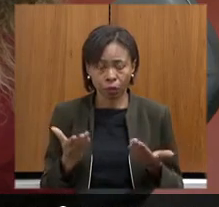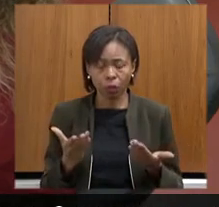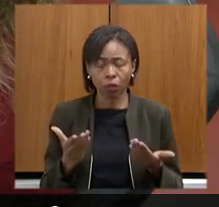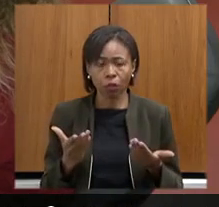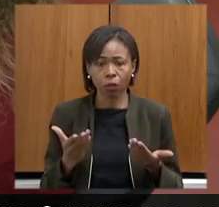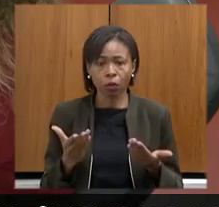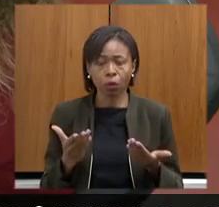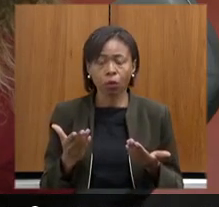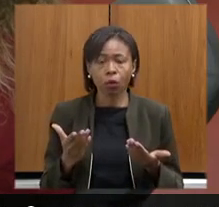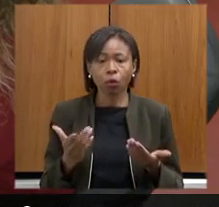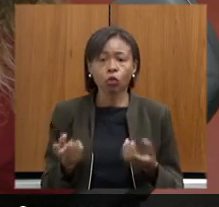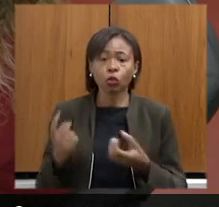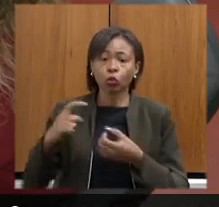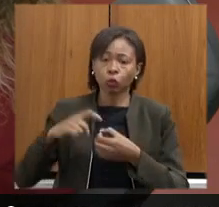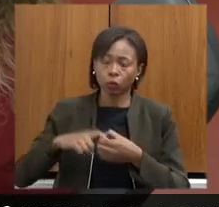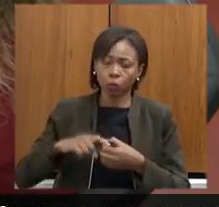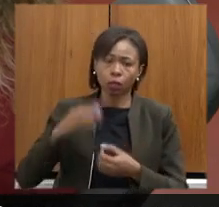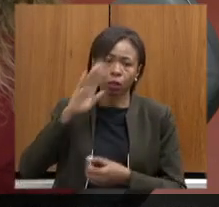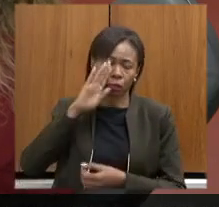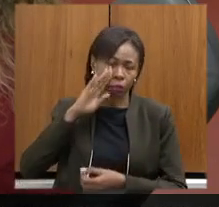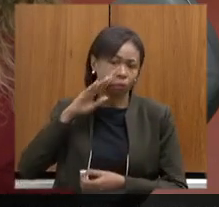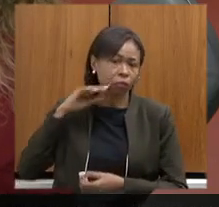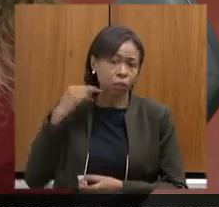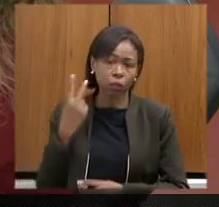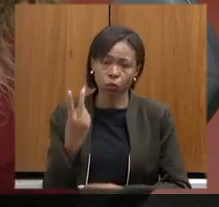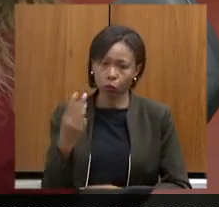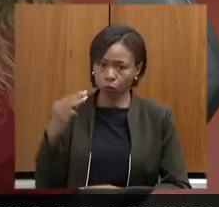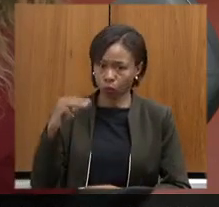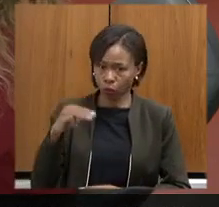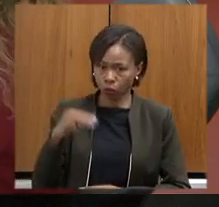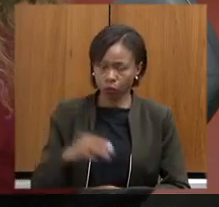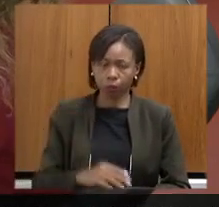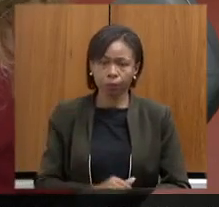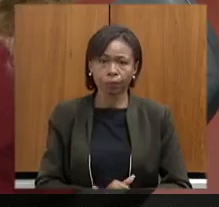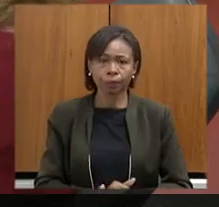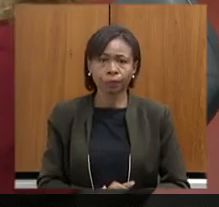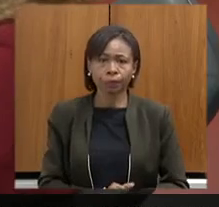suas considerações por dois minutos para a deputada Beatriz Serqueira